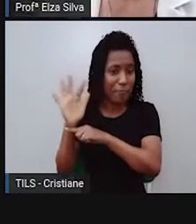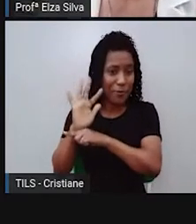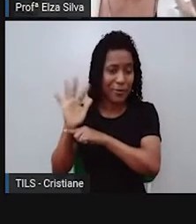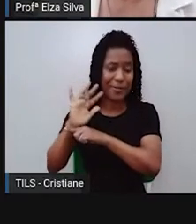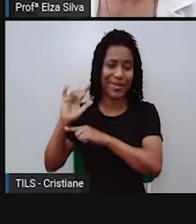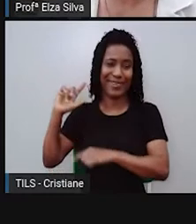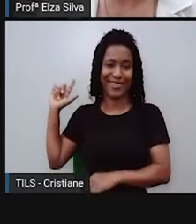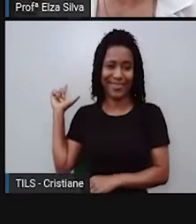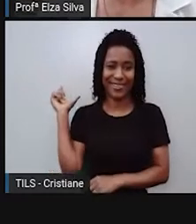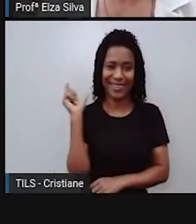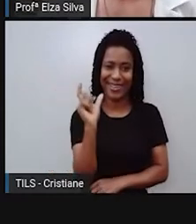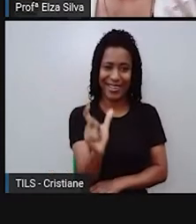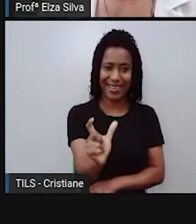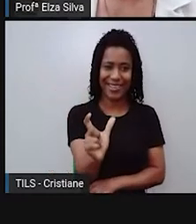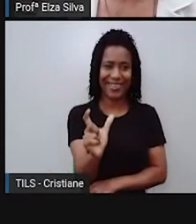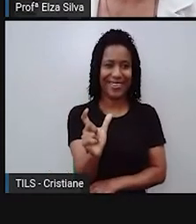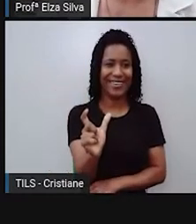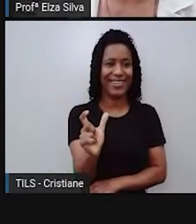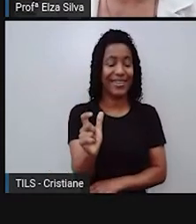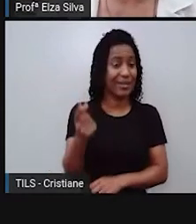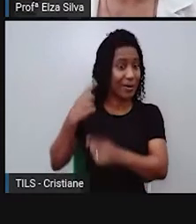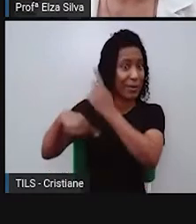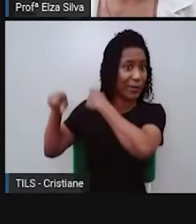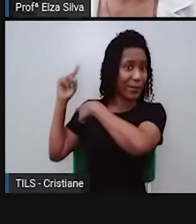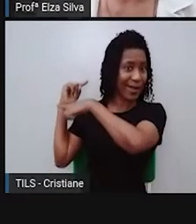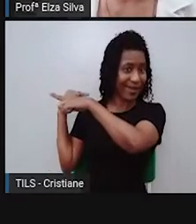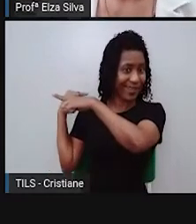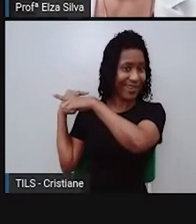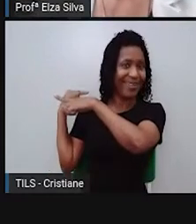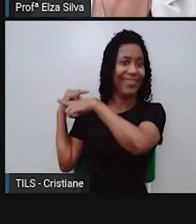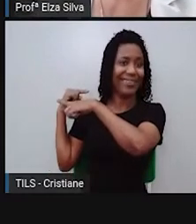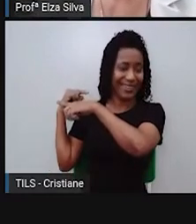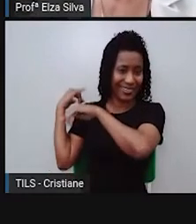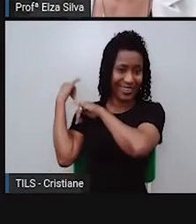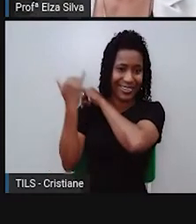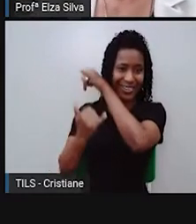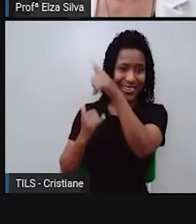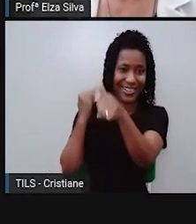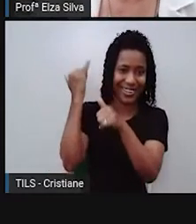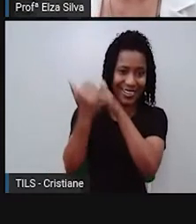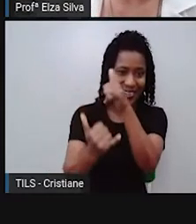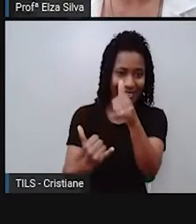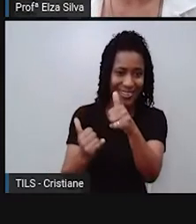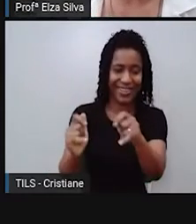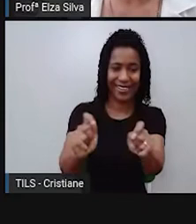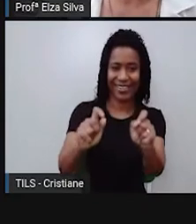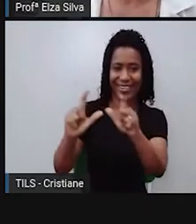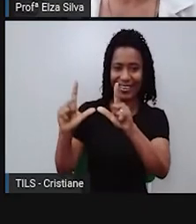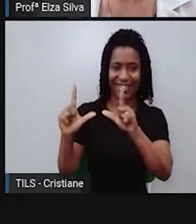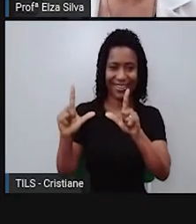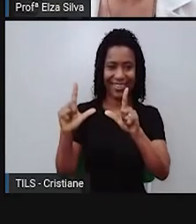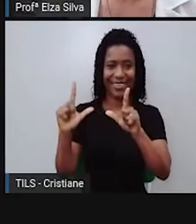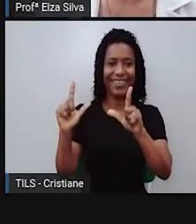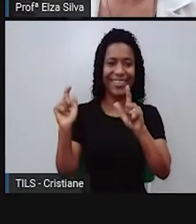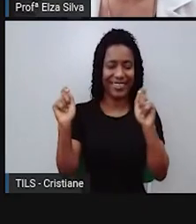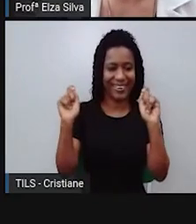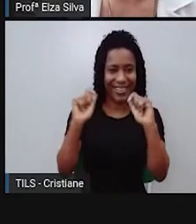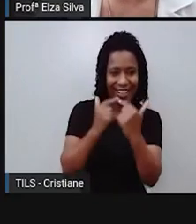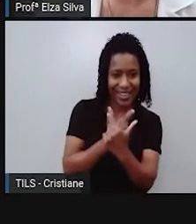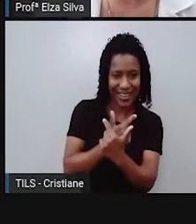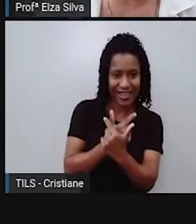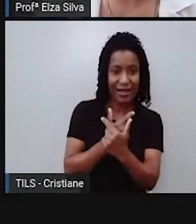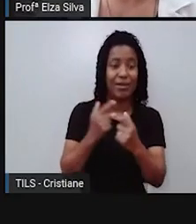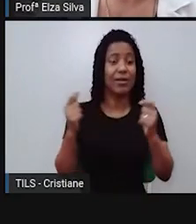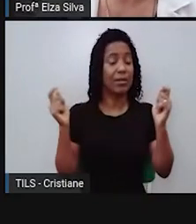foram disseminados anteriormente. Também a coautoria. Nós podemos ser